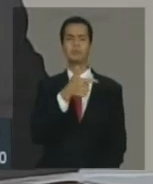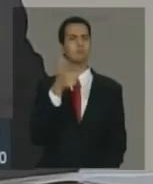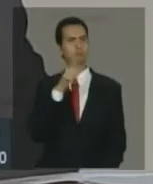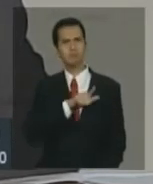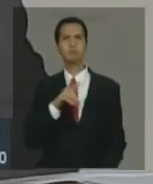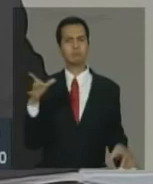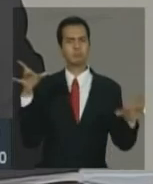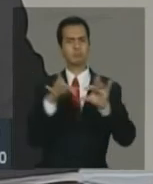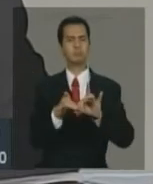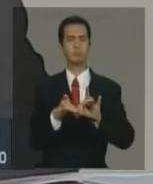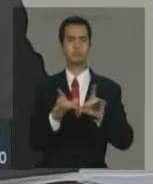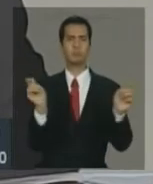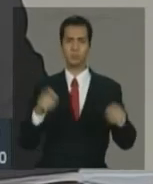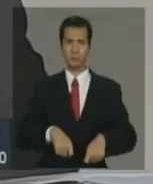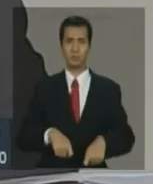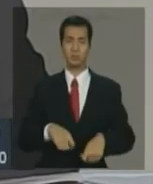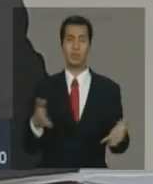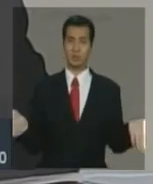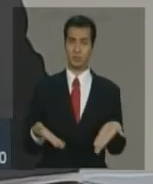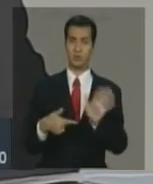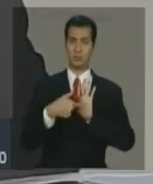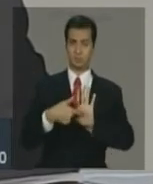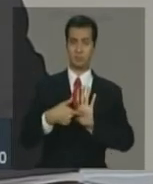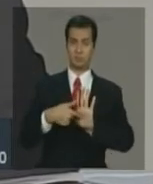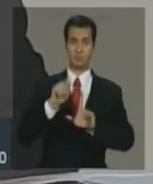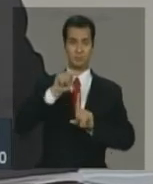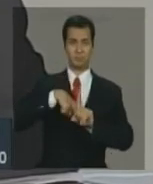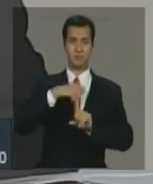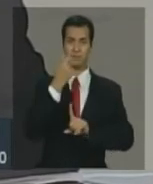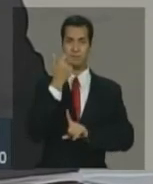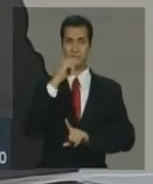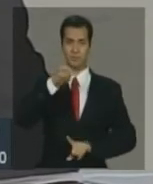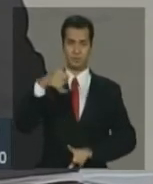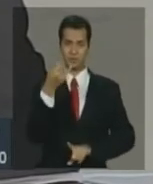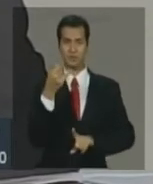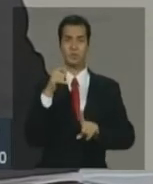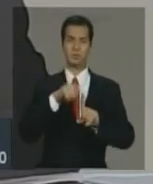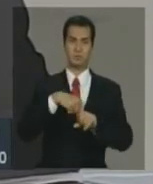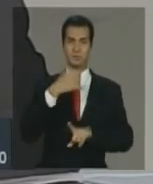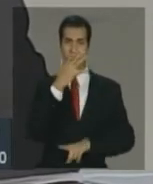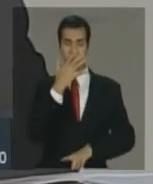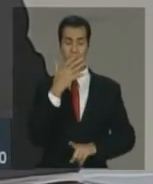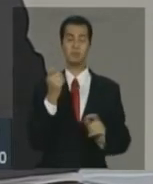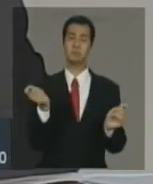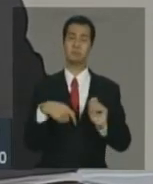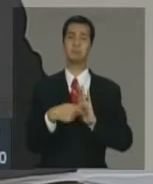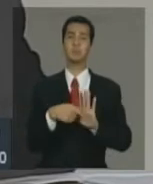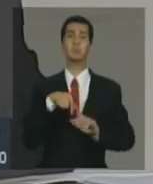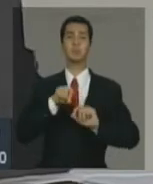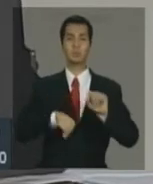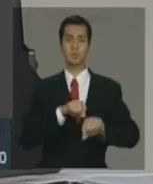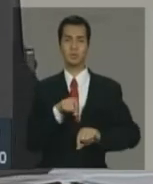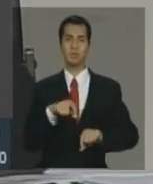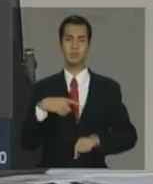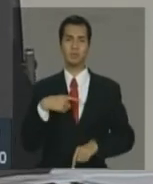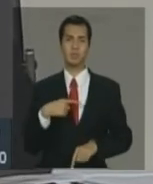isso. Ou seja, você pode fazer com que as reduções de despesa